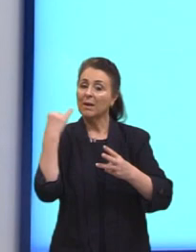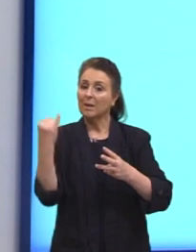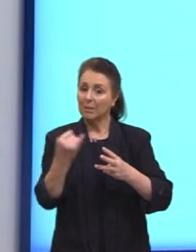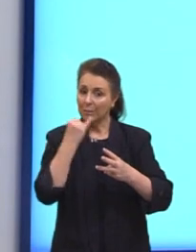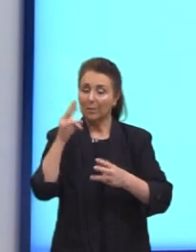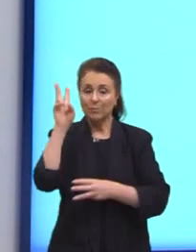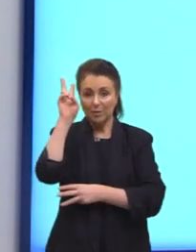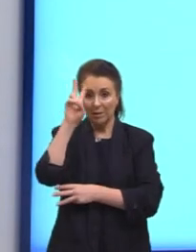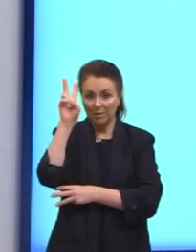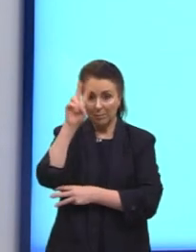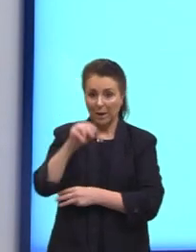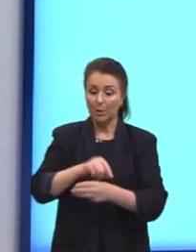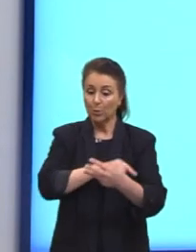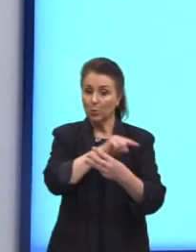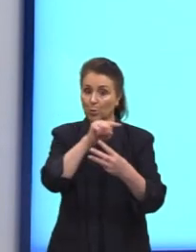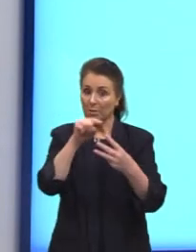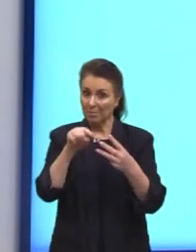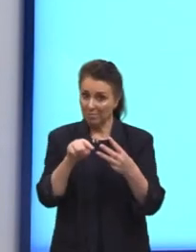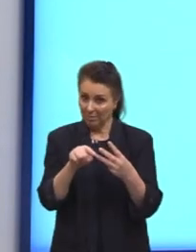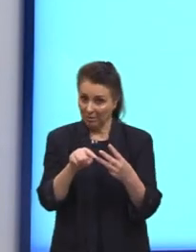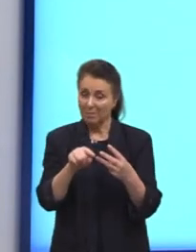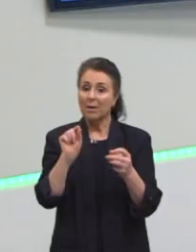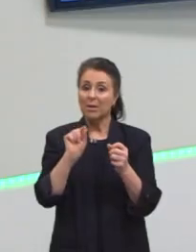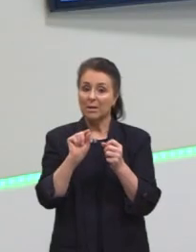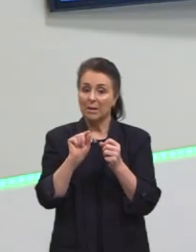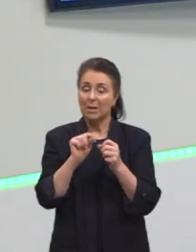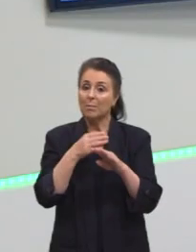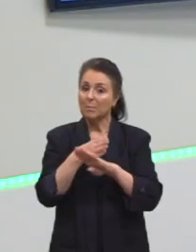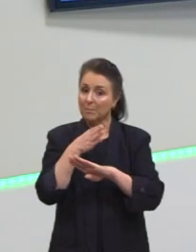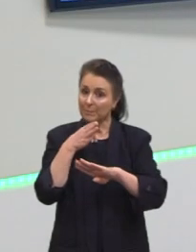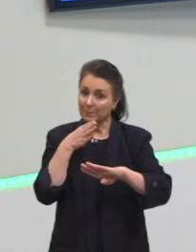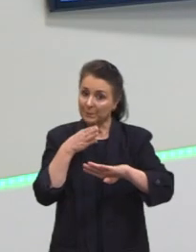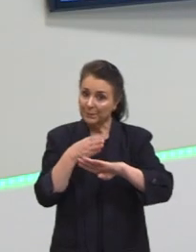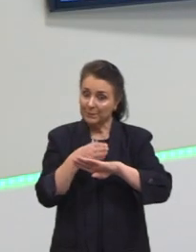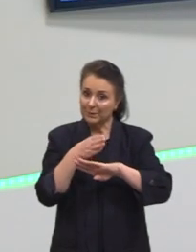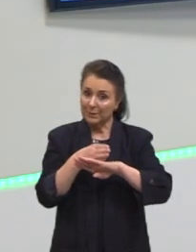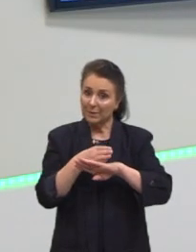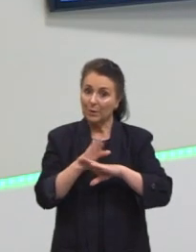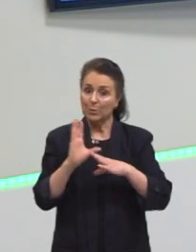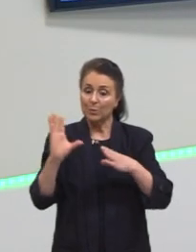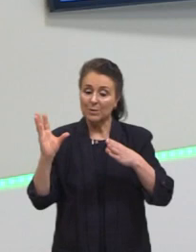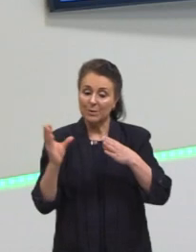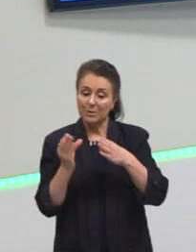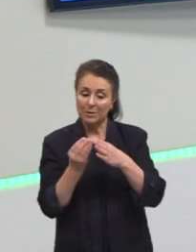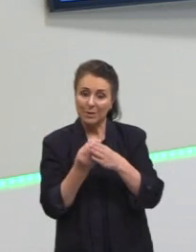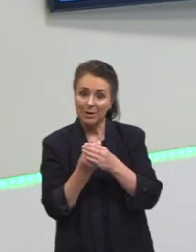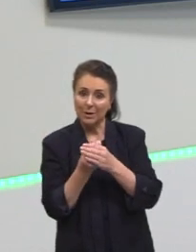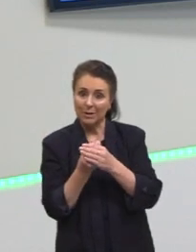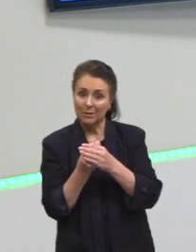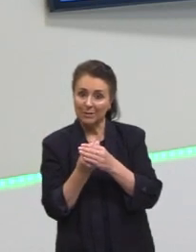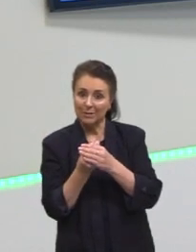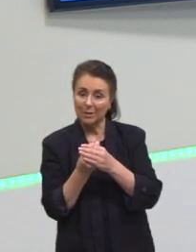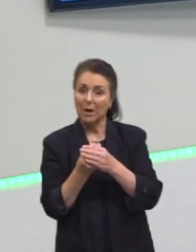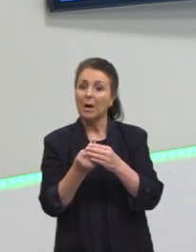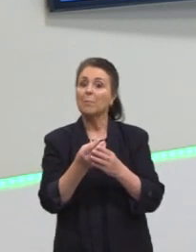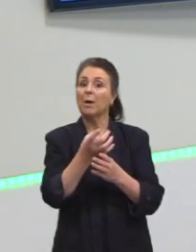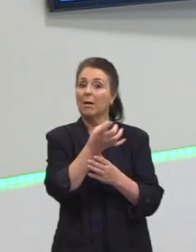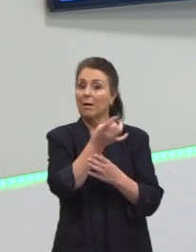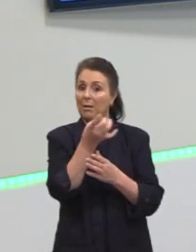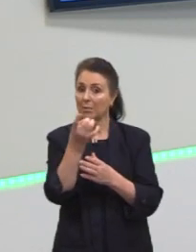gente lembrar que esses três casos fazem parte então dos agrupamentos. Mas cada um vai ter uma